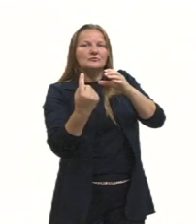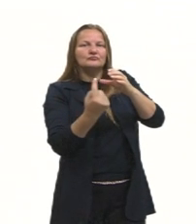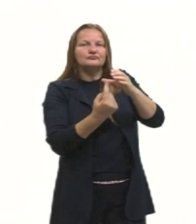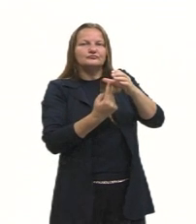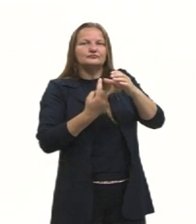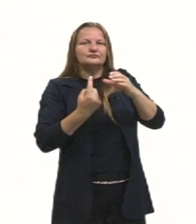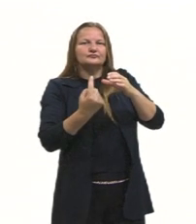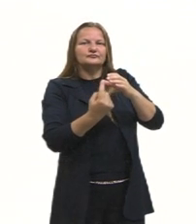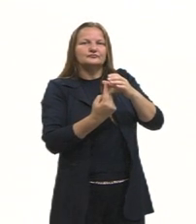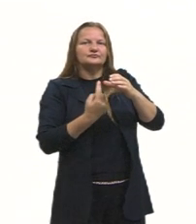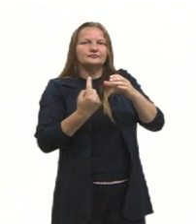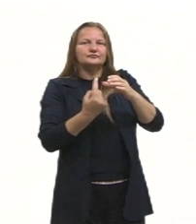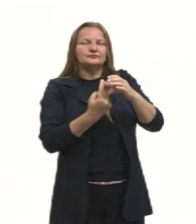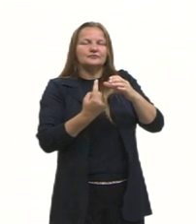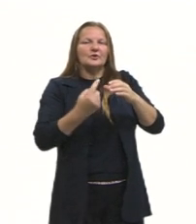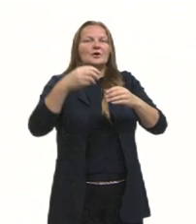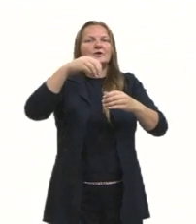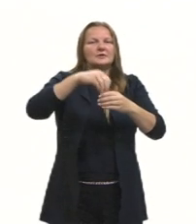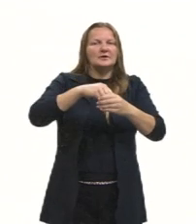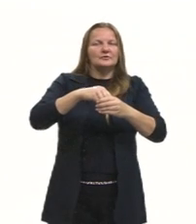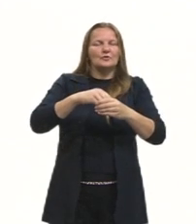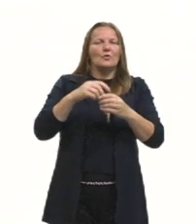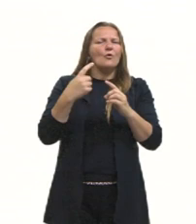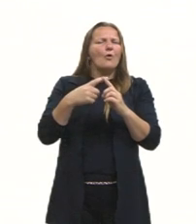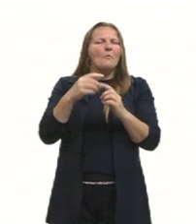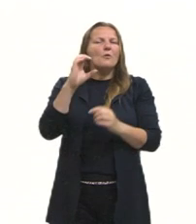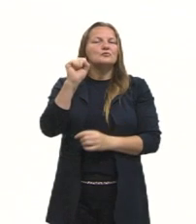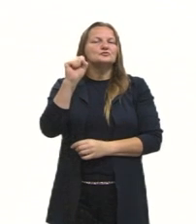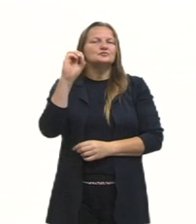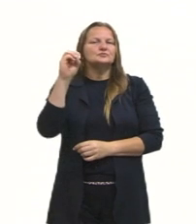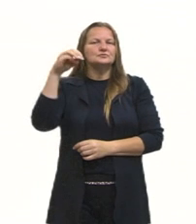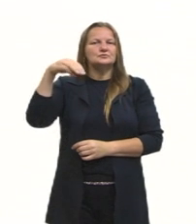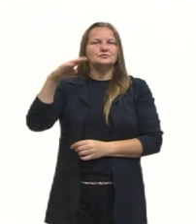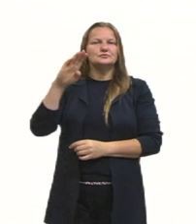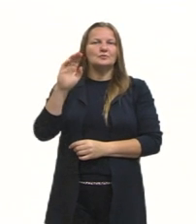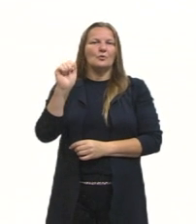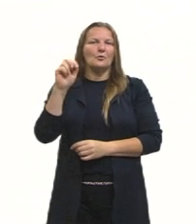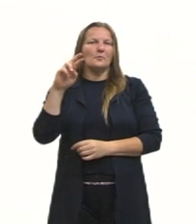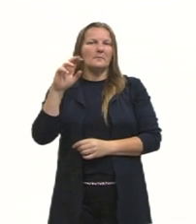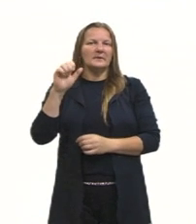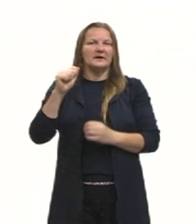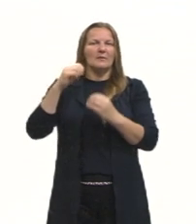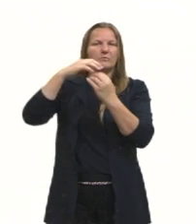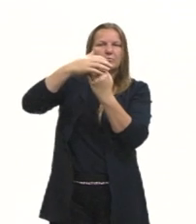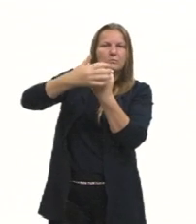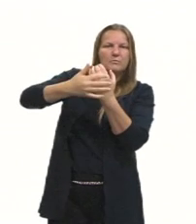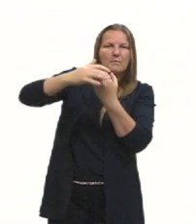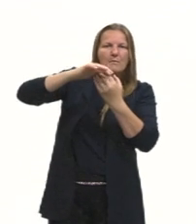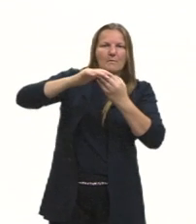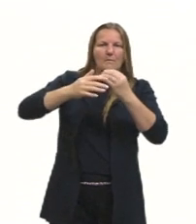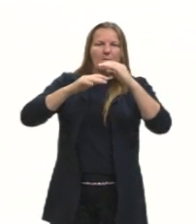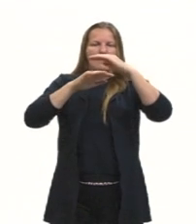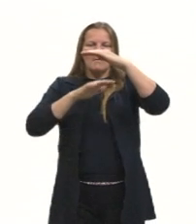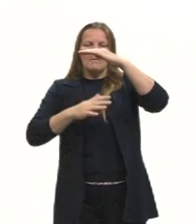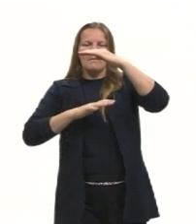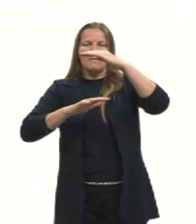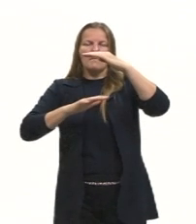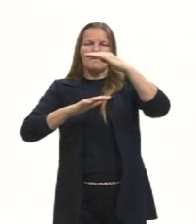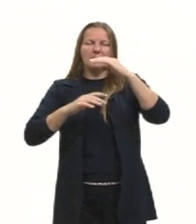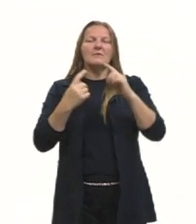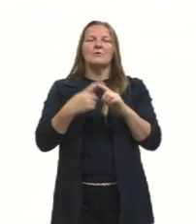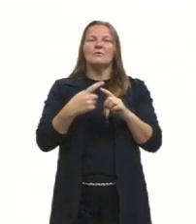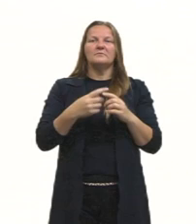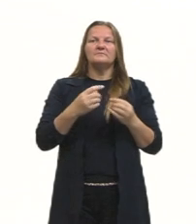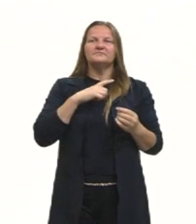dois grandes movimentos dentro dessa ótica. Vamos ver onde é que a gente vê isso dentro das nossas questões? Nós vimos isso justamente